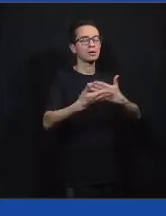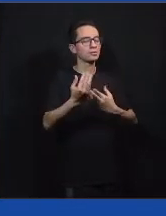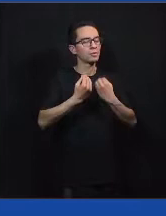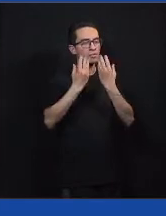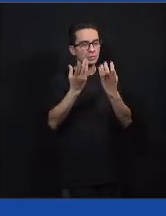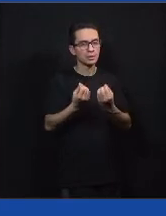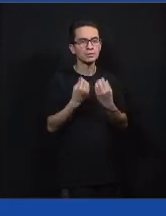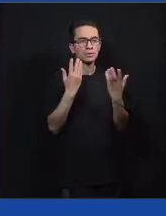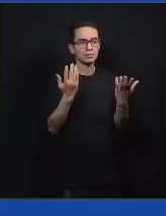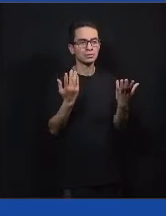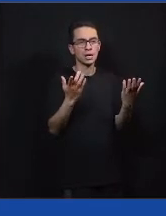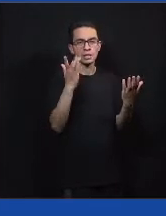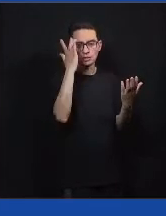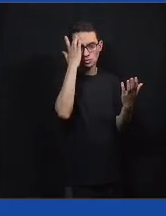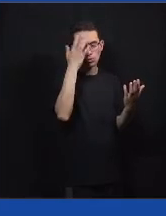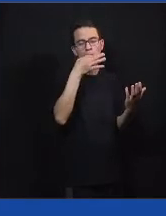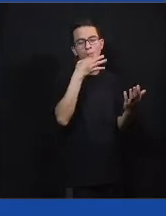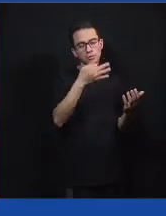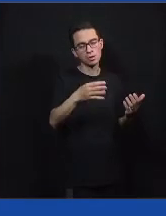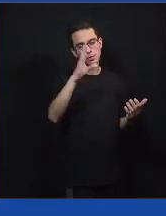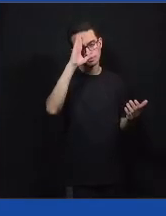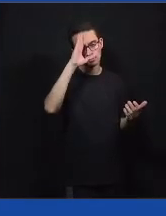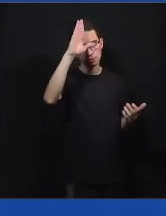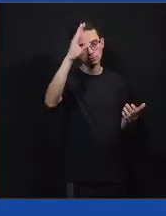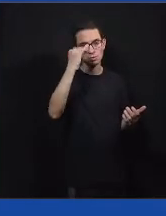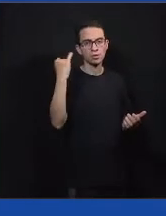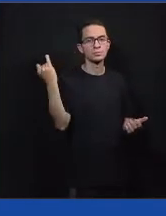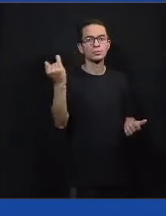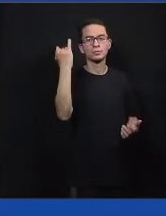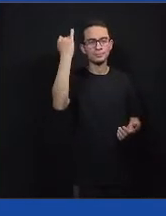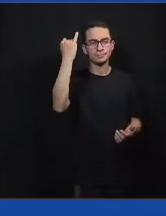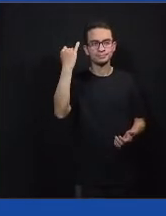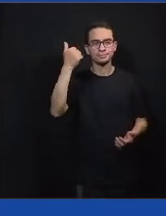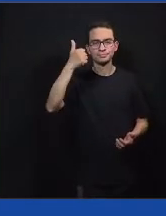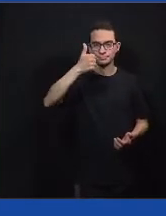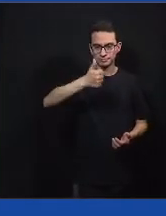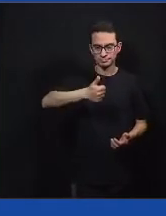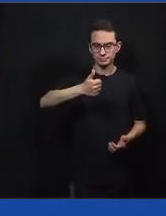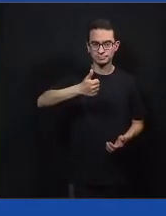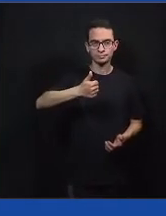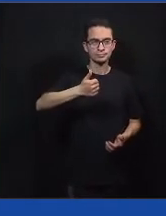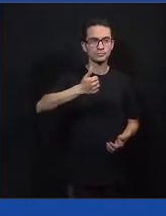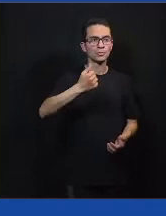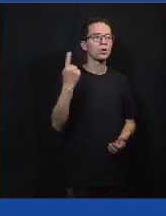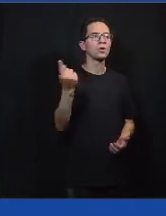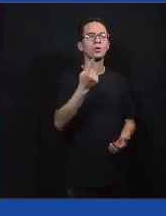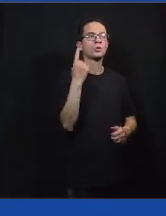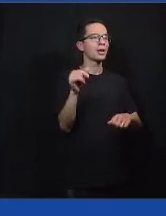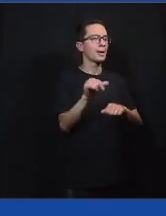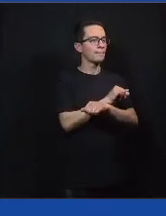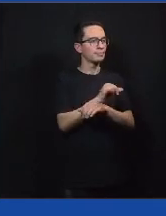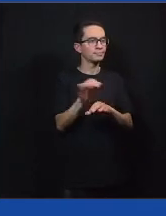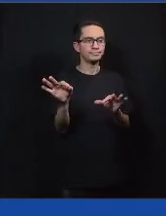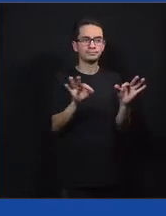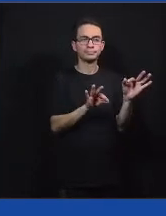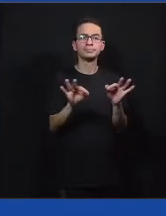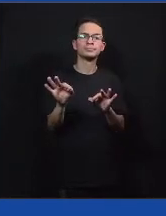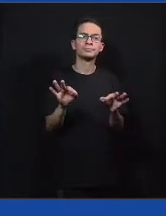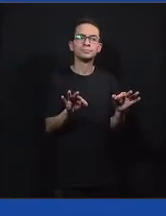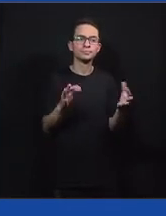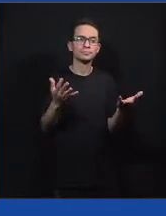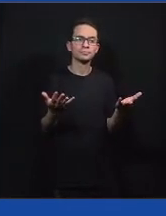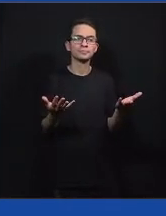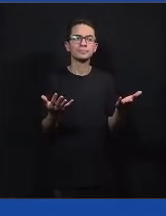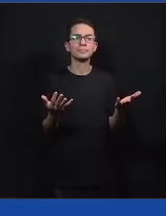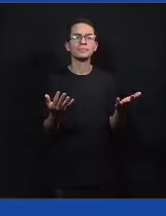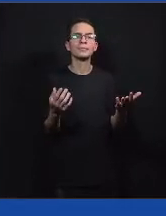que eu acho que é o mais importante. A gente aprendeu com uma pessoa especial do projeto, né? O Preto, que a gente sempre